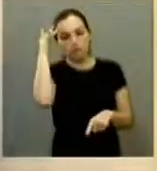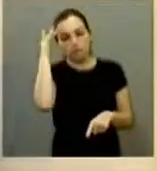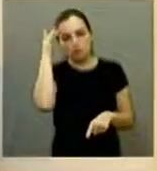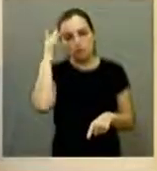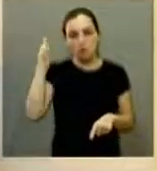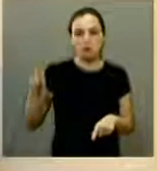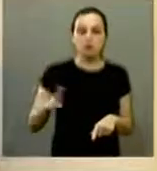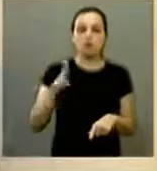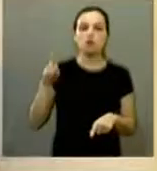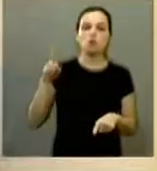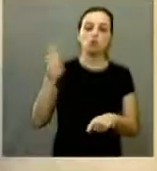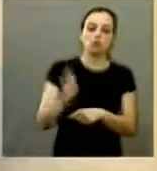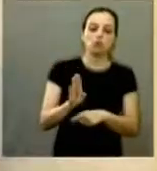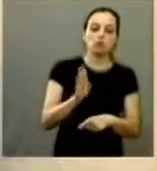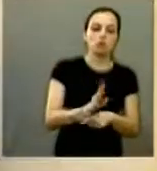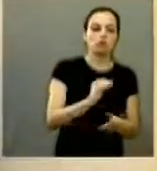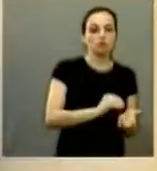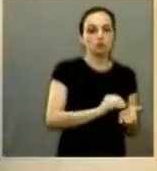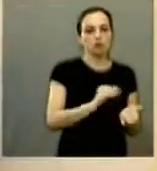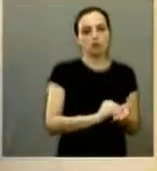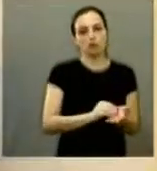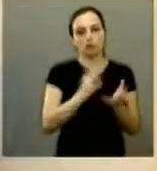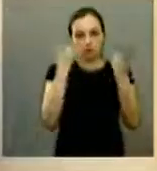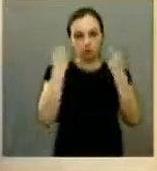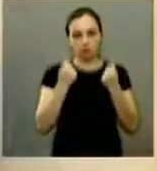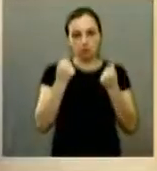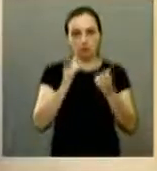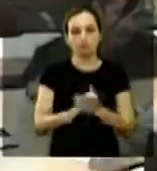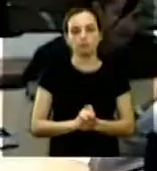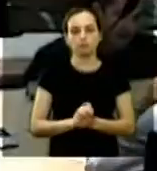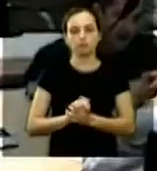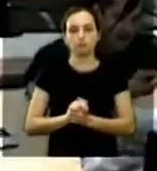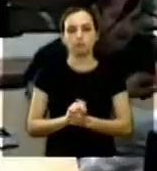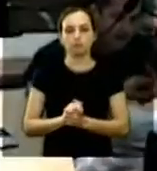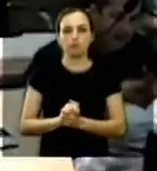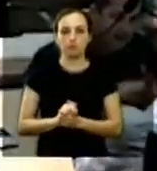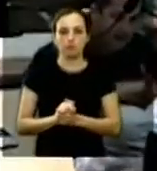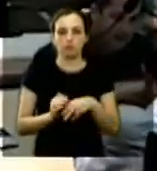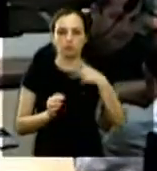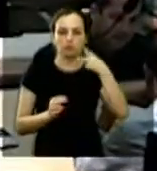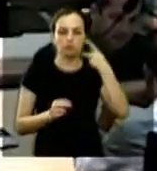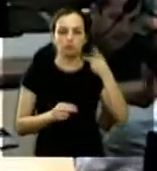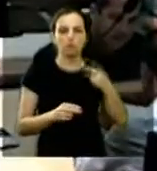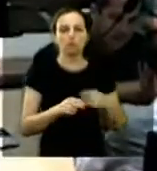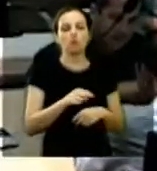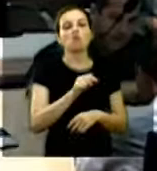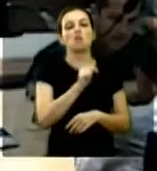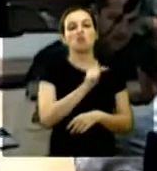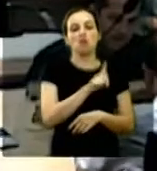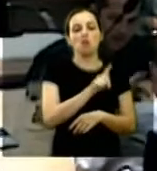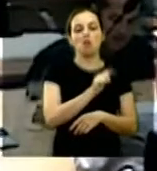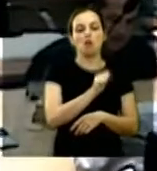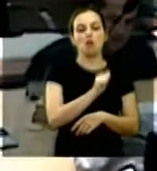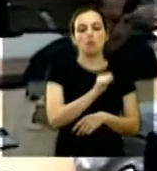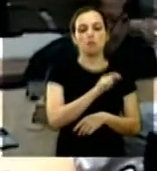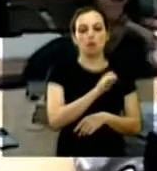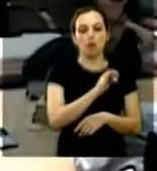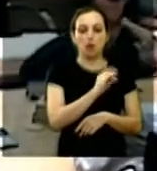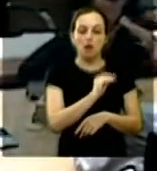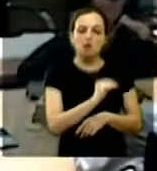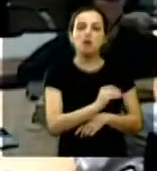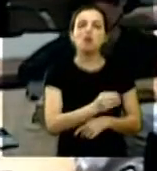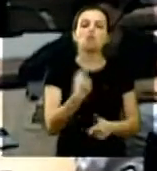exploração e segue impune pois não a vereadora Juliana Damos vereadora Gabriela eu concordo plenamente com vossa excelência